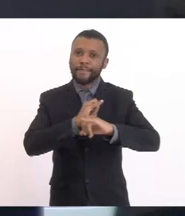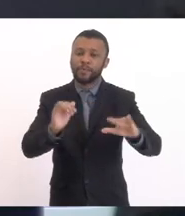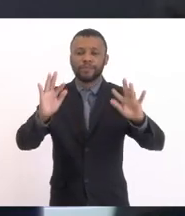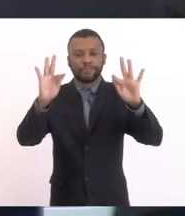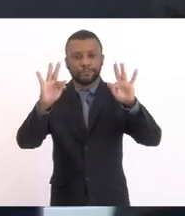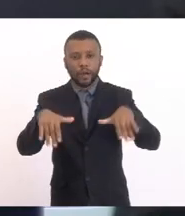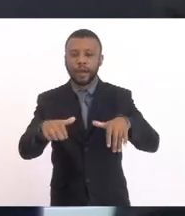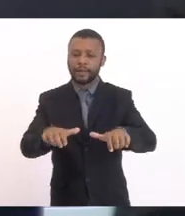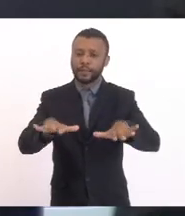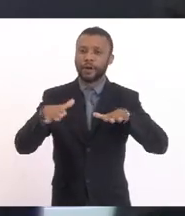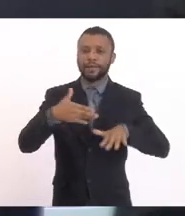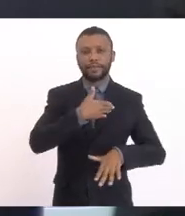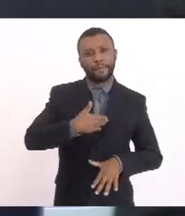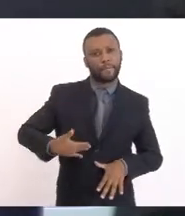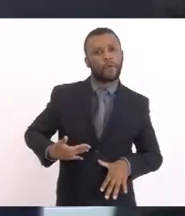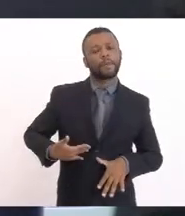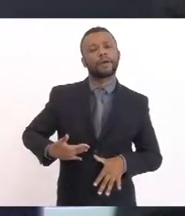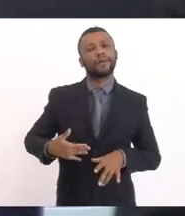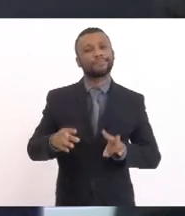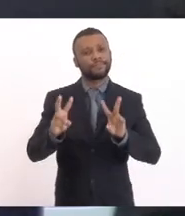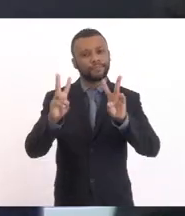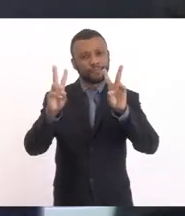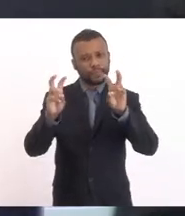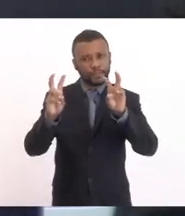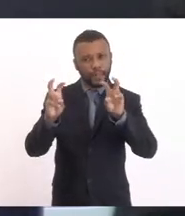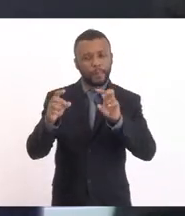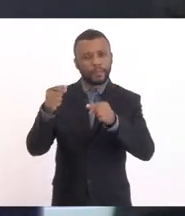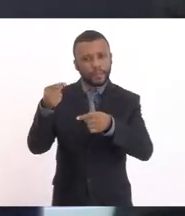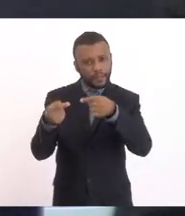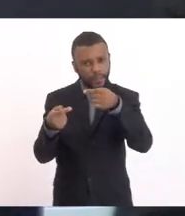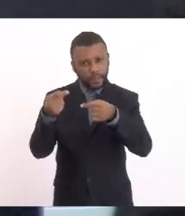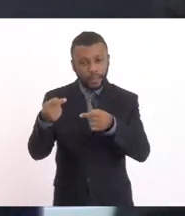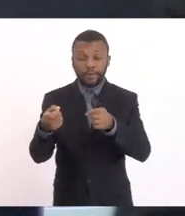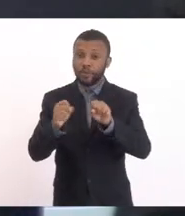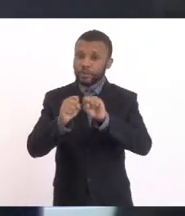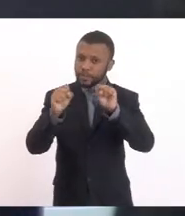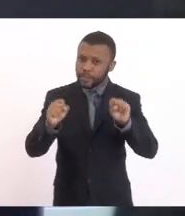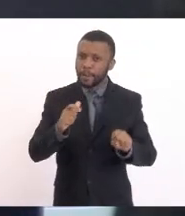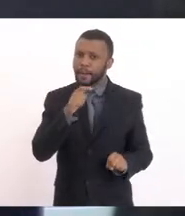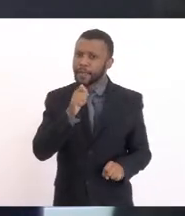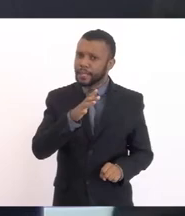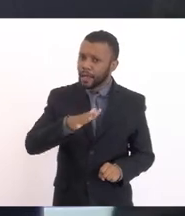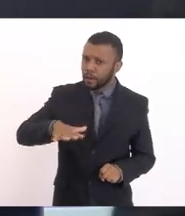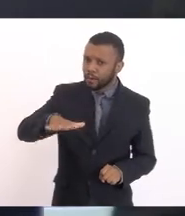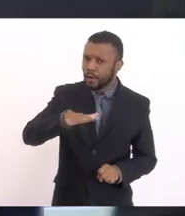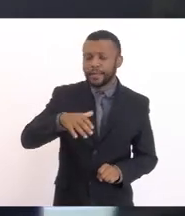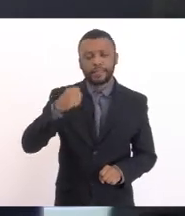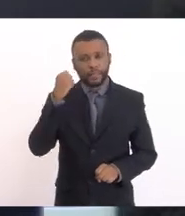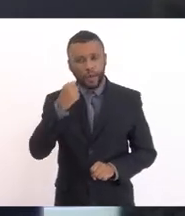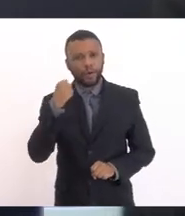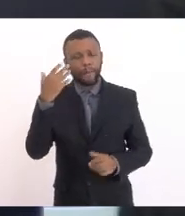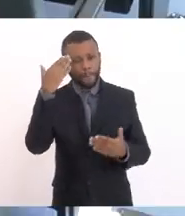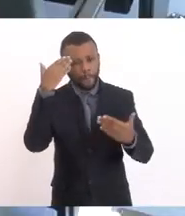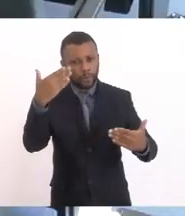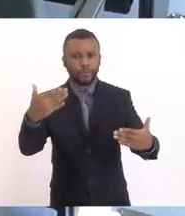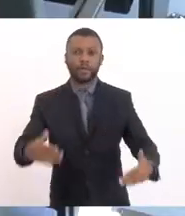audiência pública Com o assunto A ser tratado Que foi o sistema lagunar De Saquarema Muito obrigado